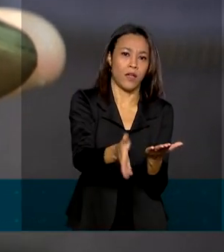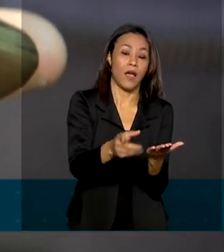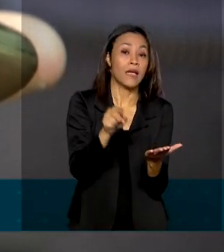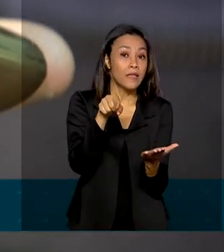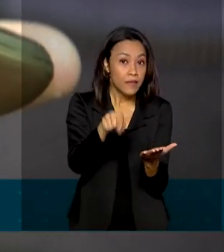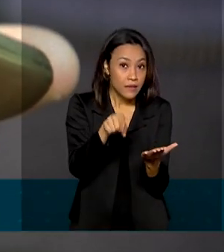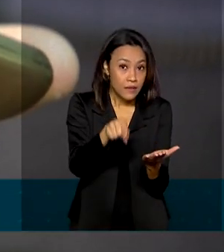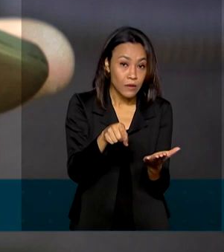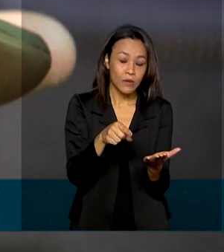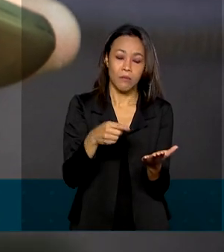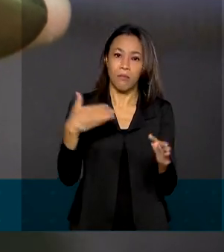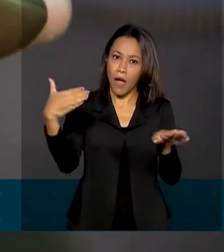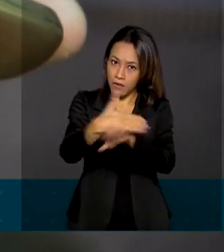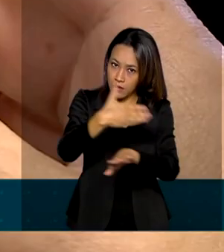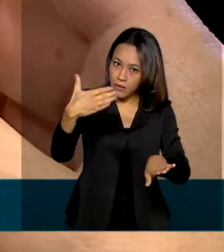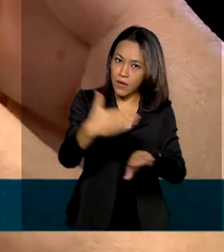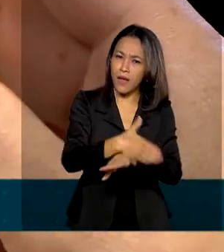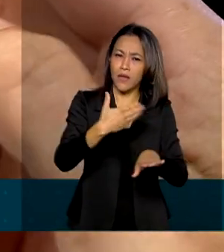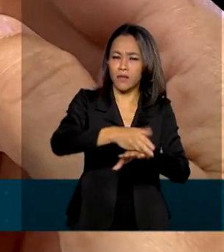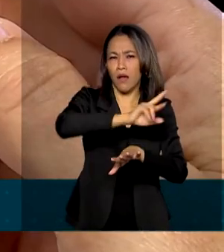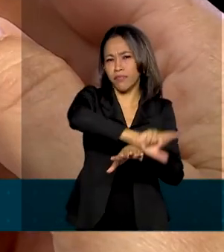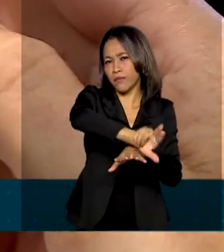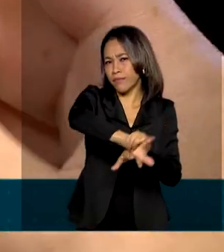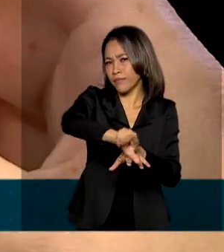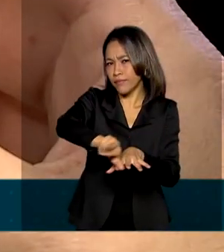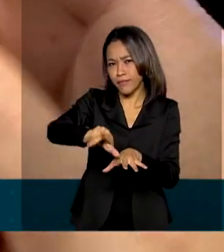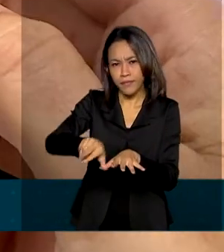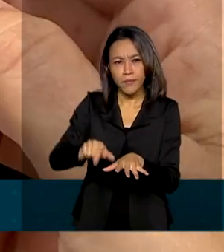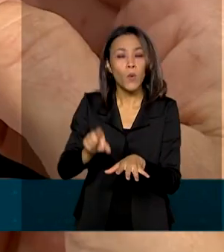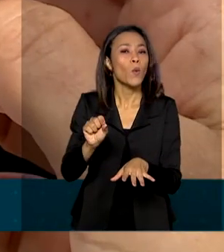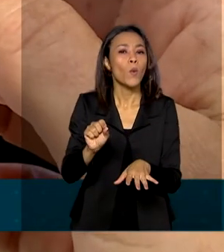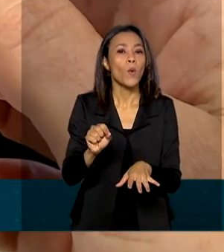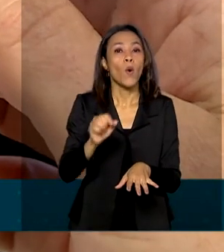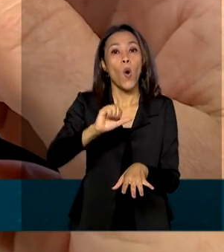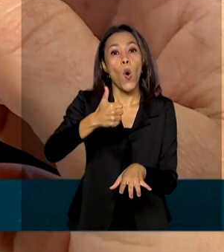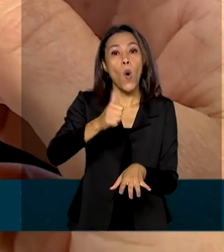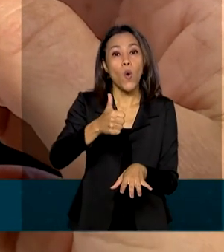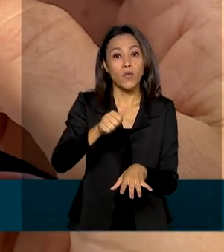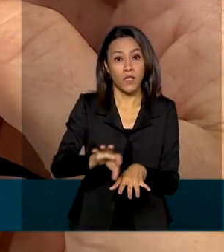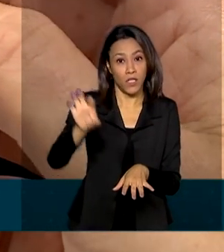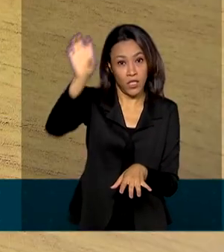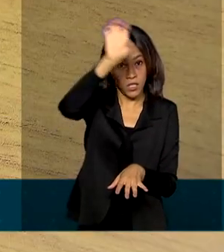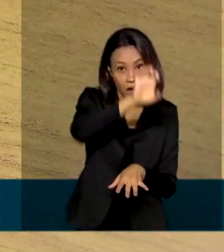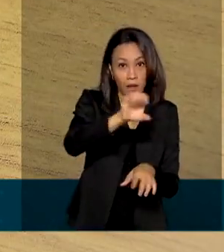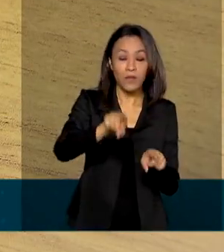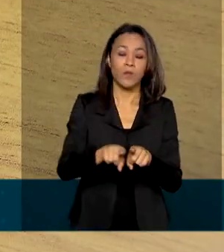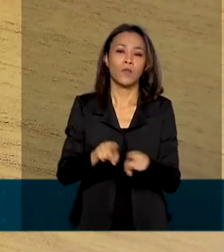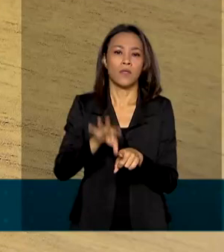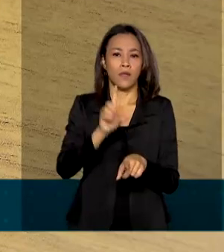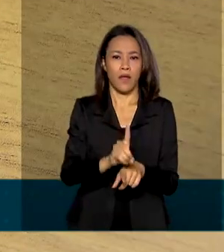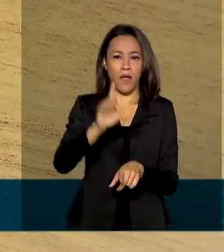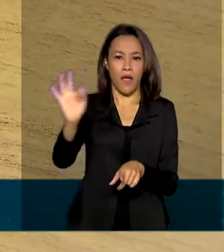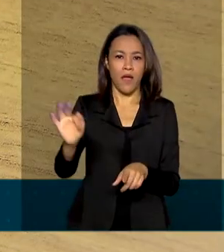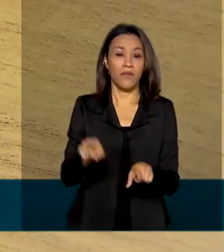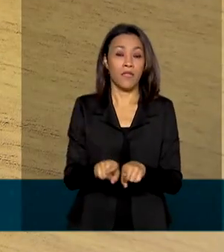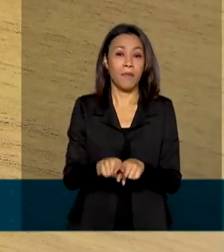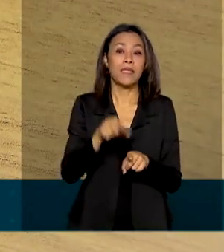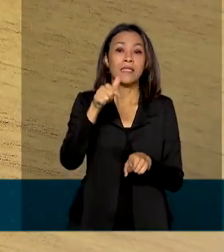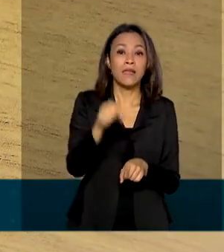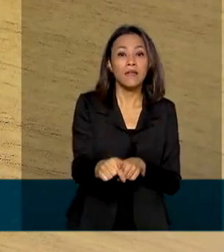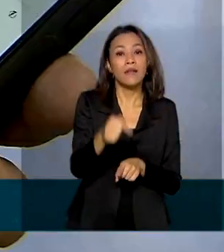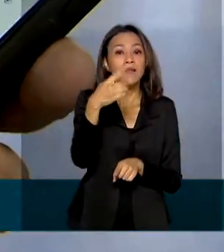permite o acesso a serviços digitais de 11 estados, Distrito Federal e 74